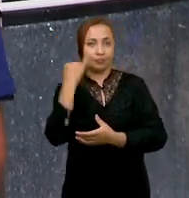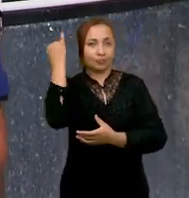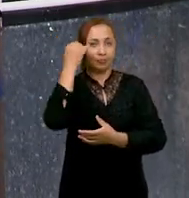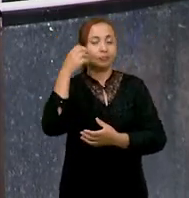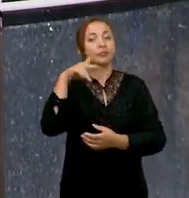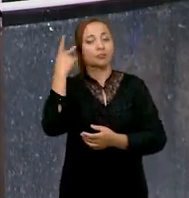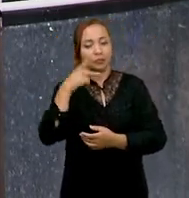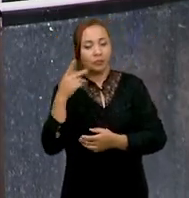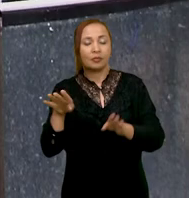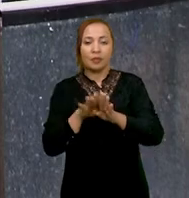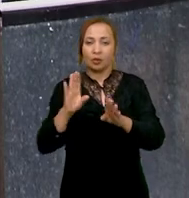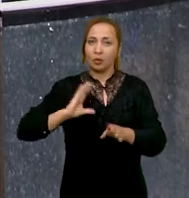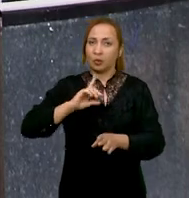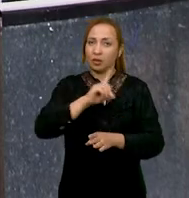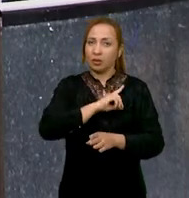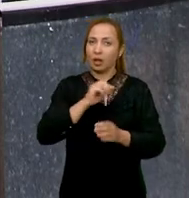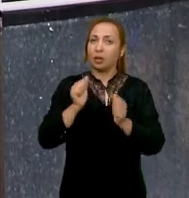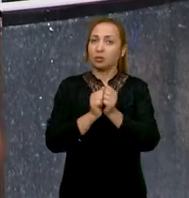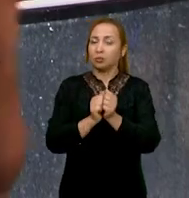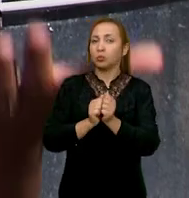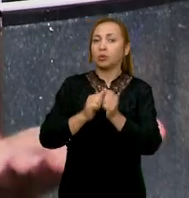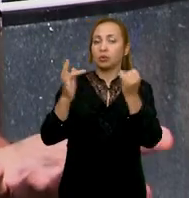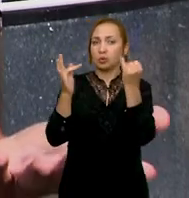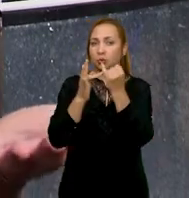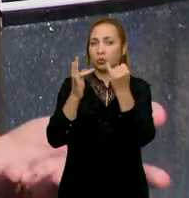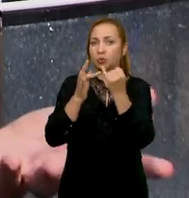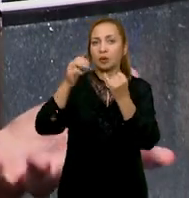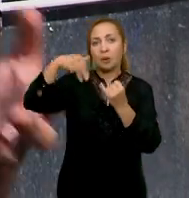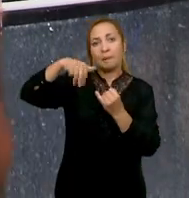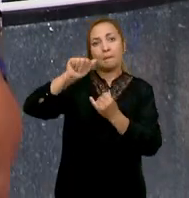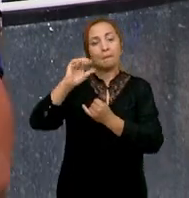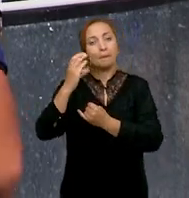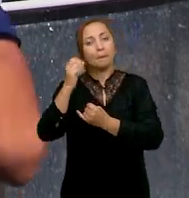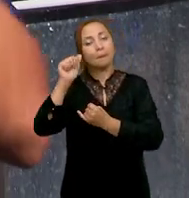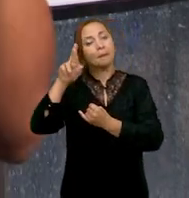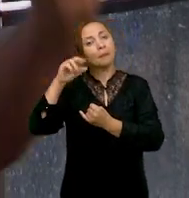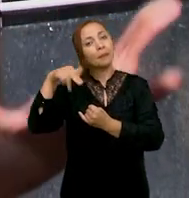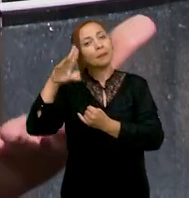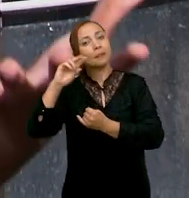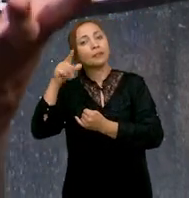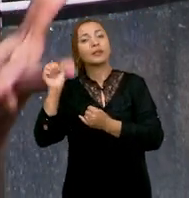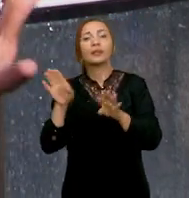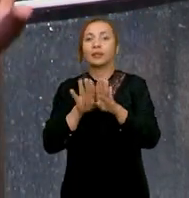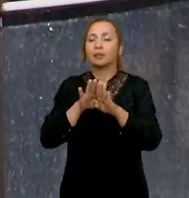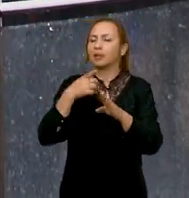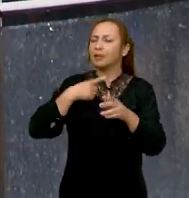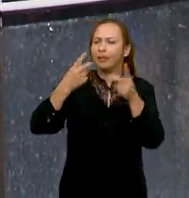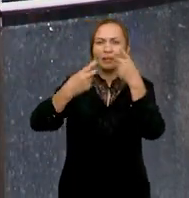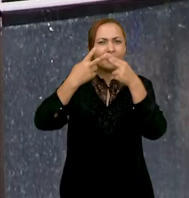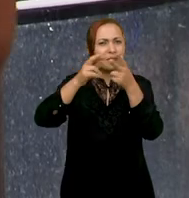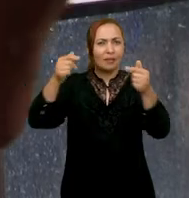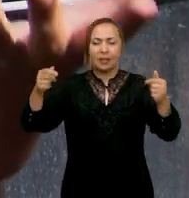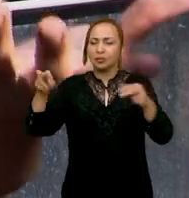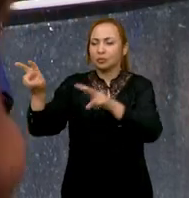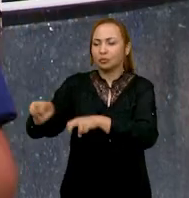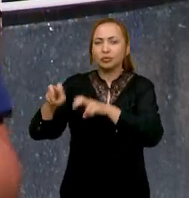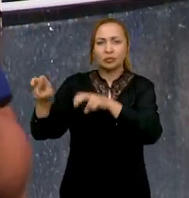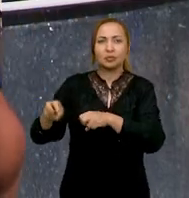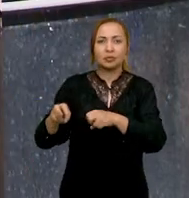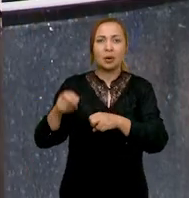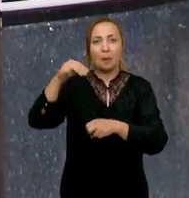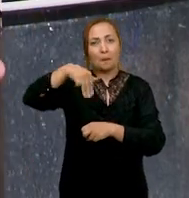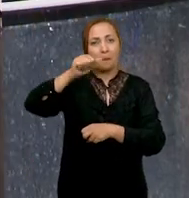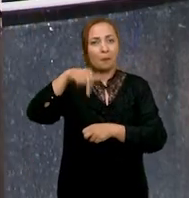ressaltar que esse projeto é coordenado por mim, que sou do IFMA Campos Maracanã, mas também envolve uma ação multicamp com o IFMA Monte